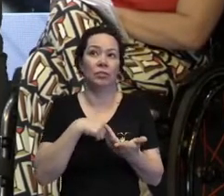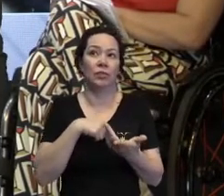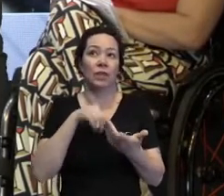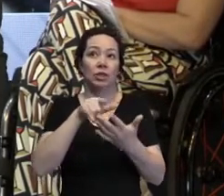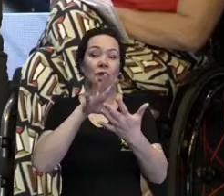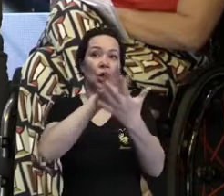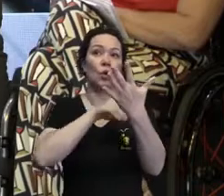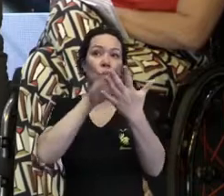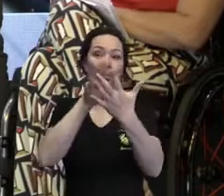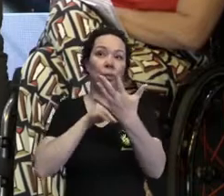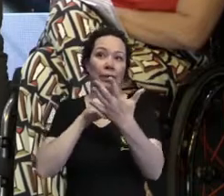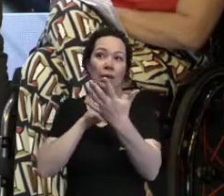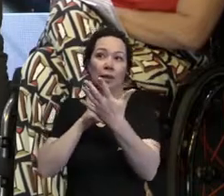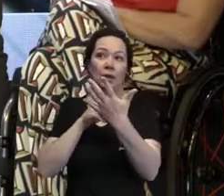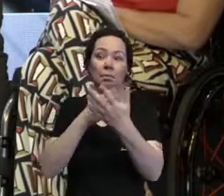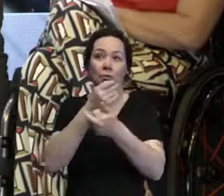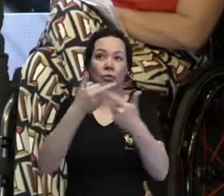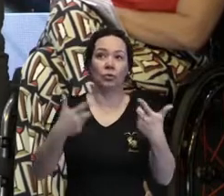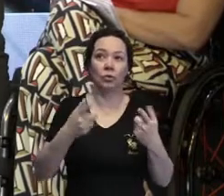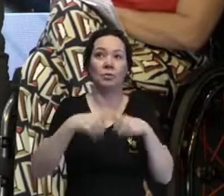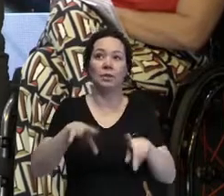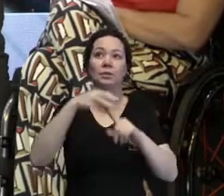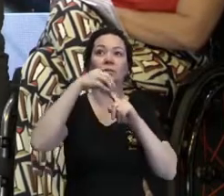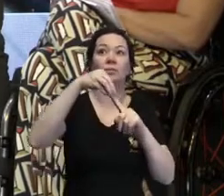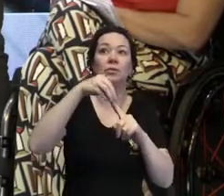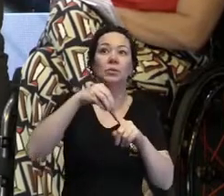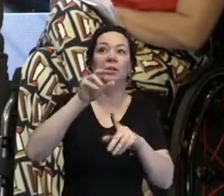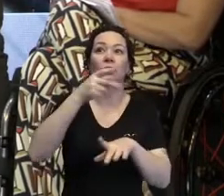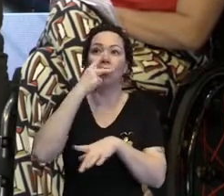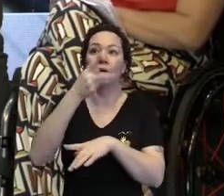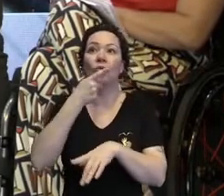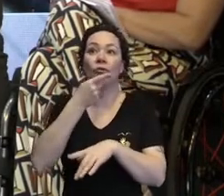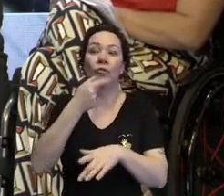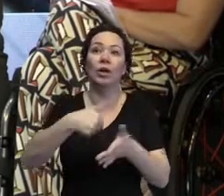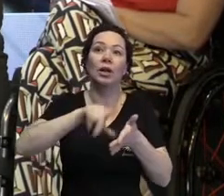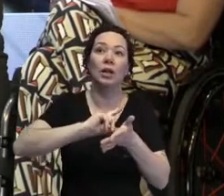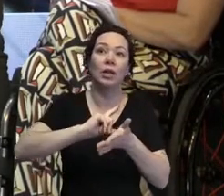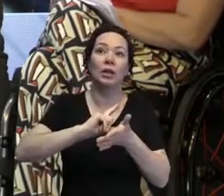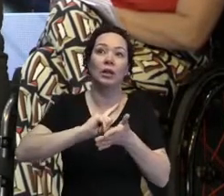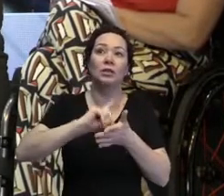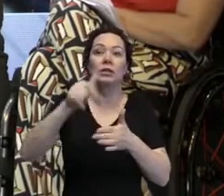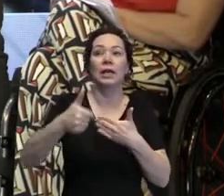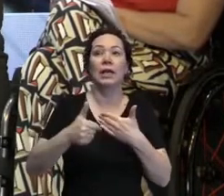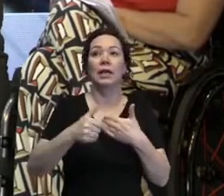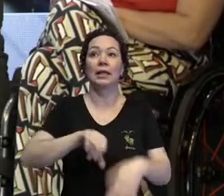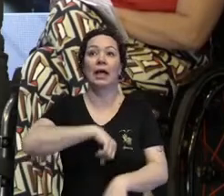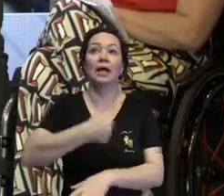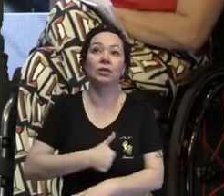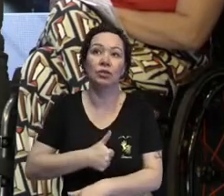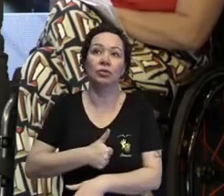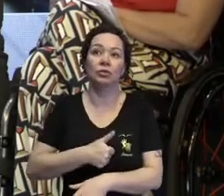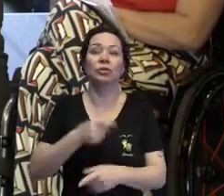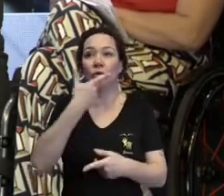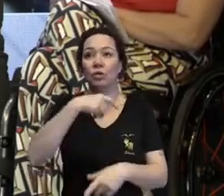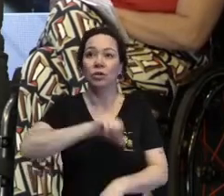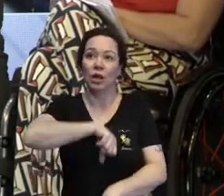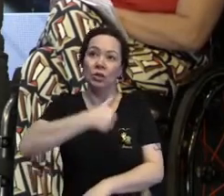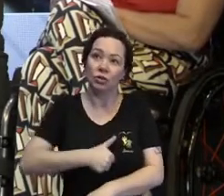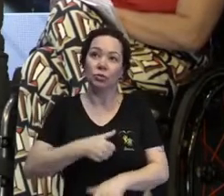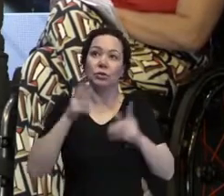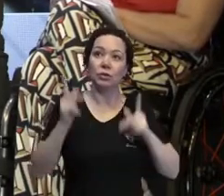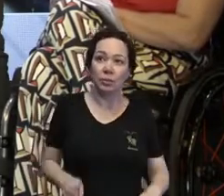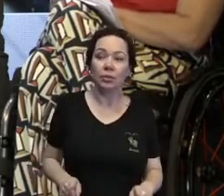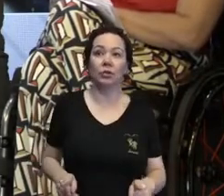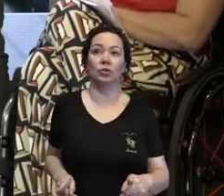muitas coisas, mas principalmente, no que a Tabata falou há pouco, a questão das atitudes. E eu acho que as atitudes das pessoas para